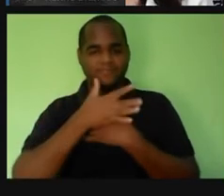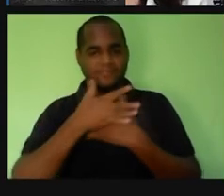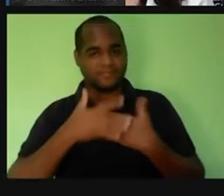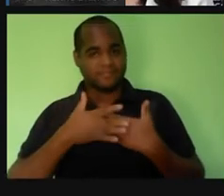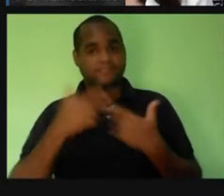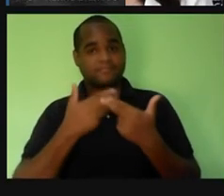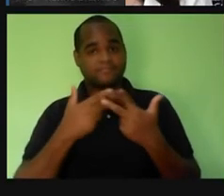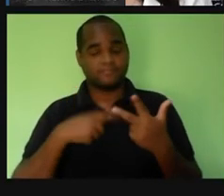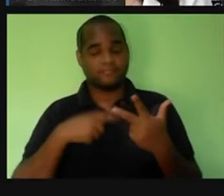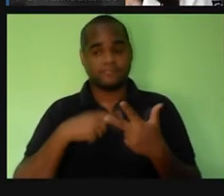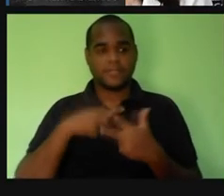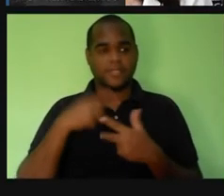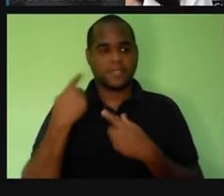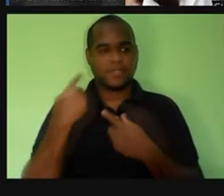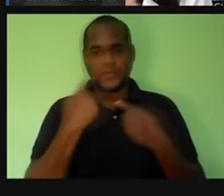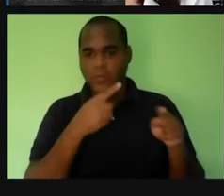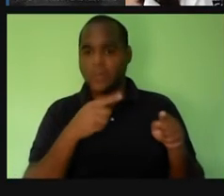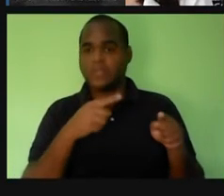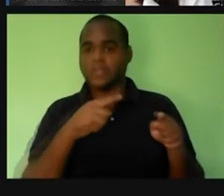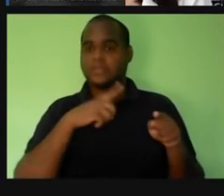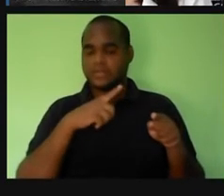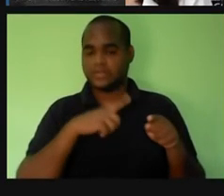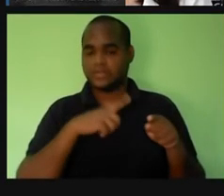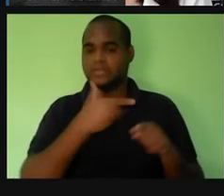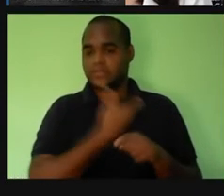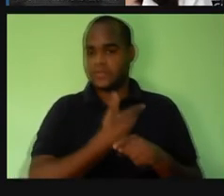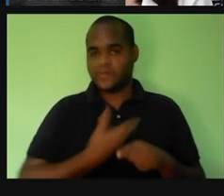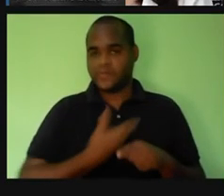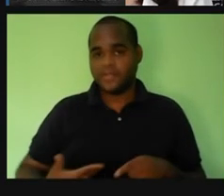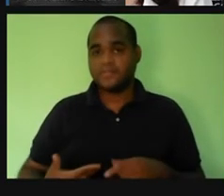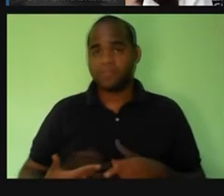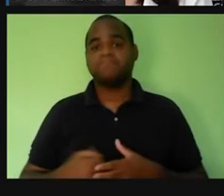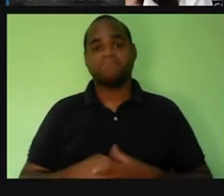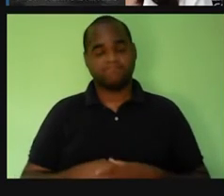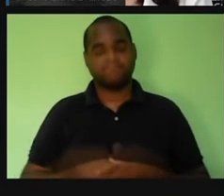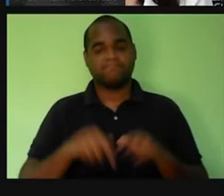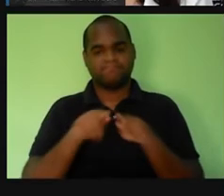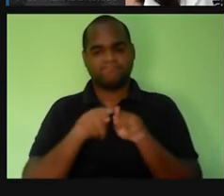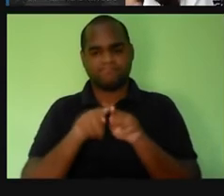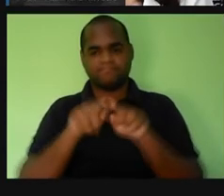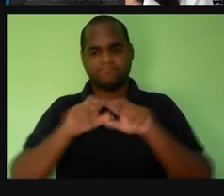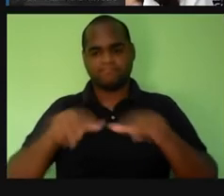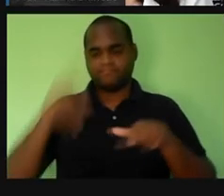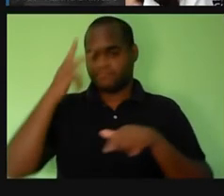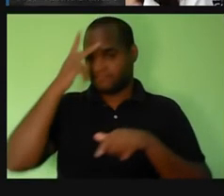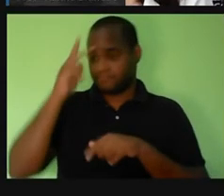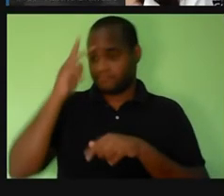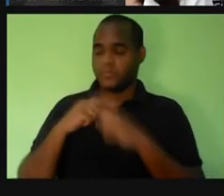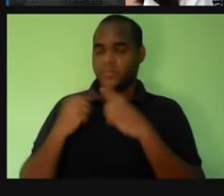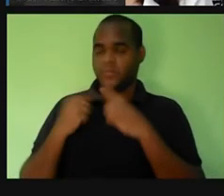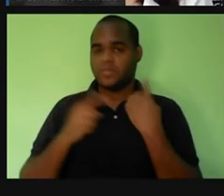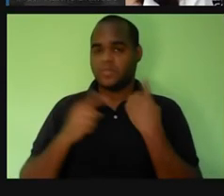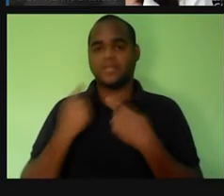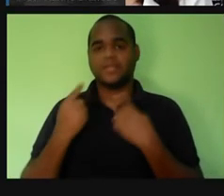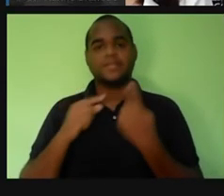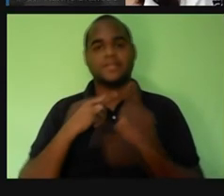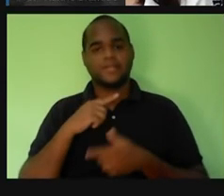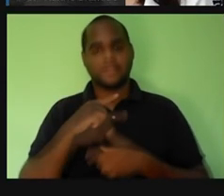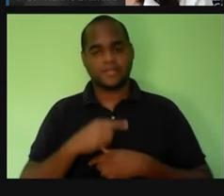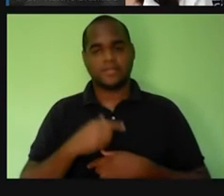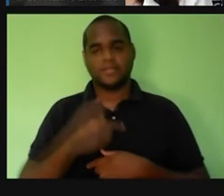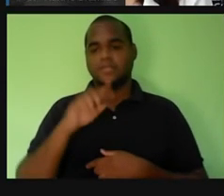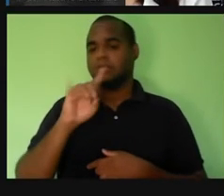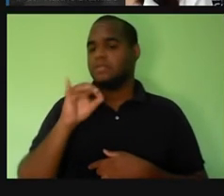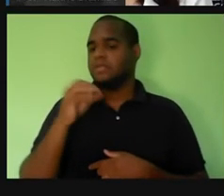militar também aconteceu, e dezenas de pessoas ficaram mortas, né? E aí, somente em 23 de novembro